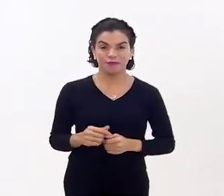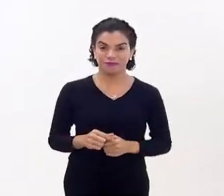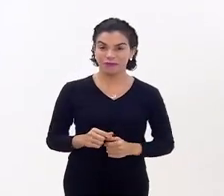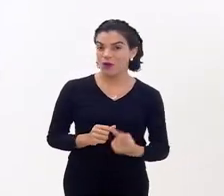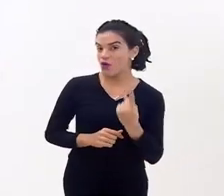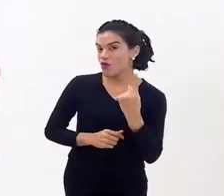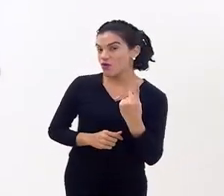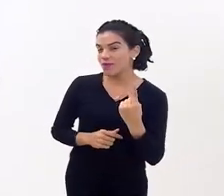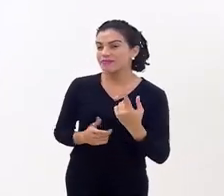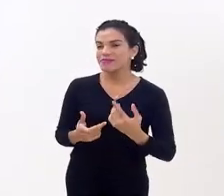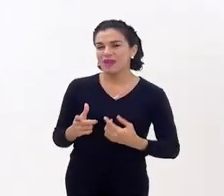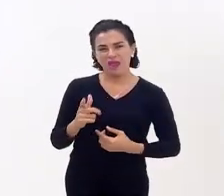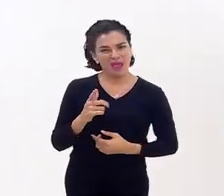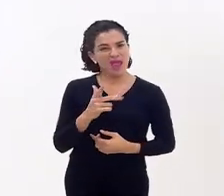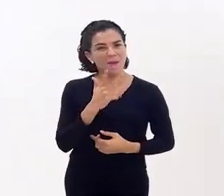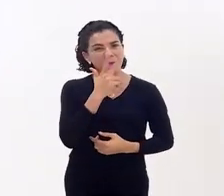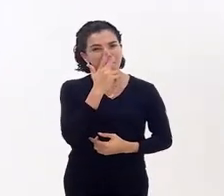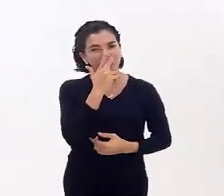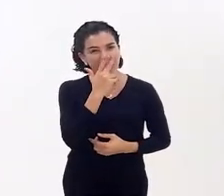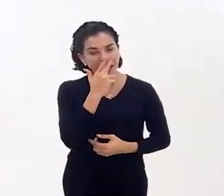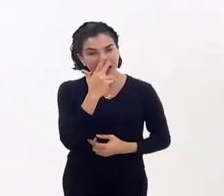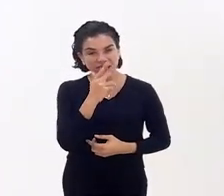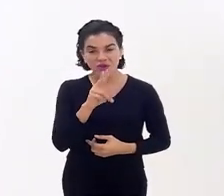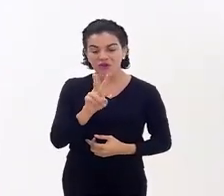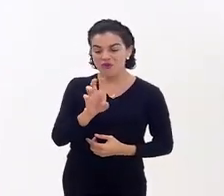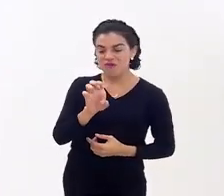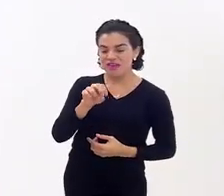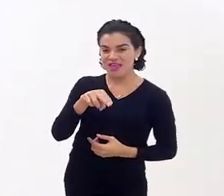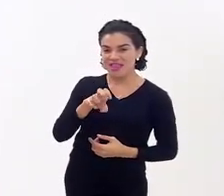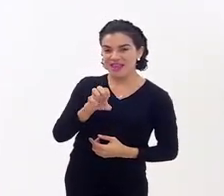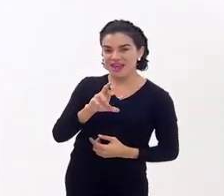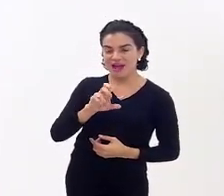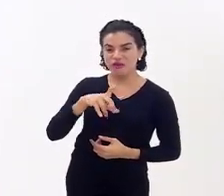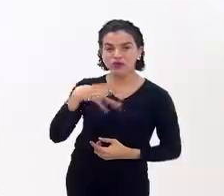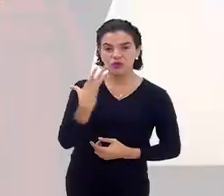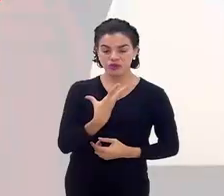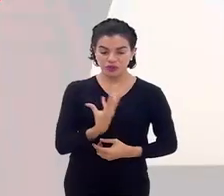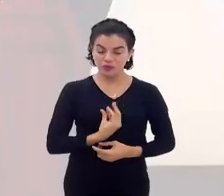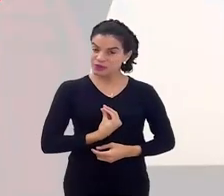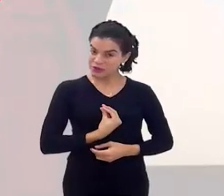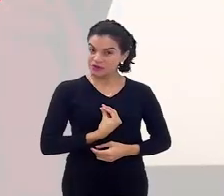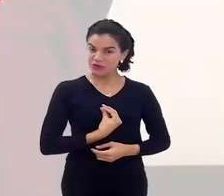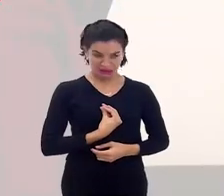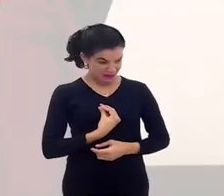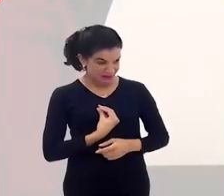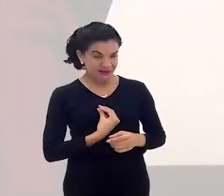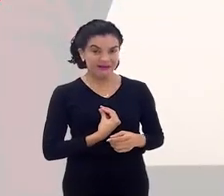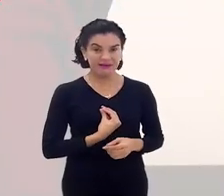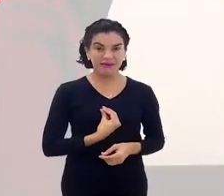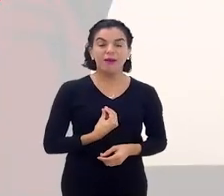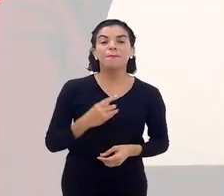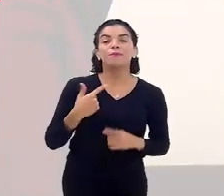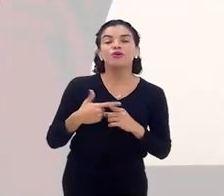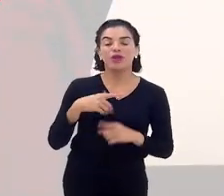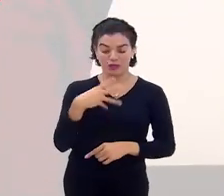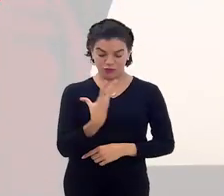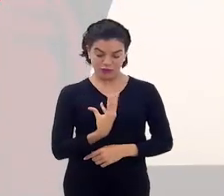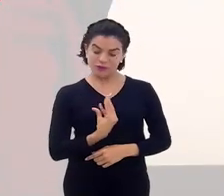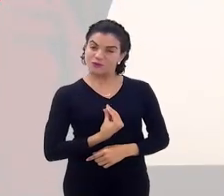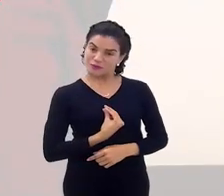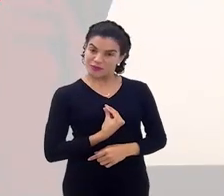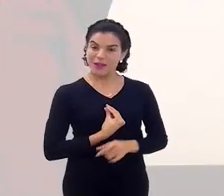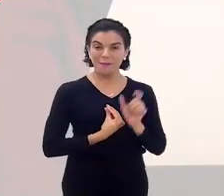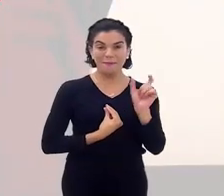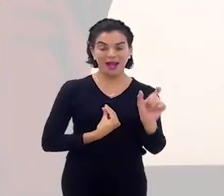É muito parecido com o venerável do espiritismo. Ah, é? É, porque no espiritismo o venerável é